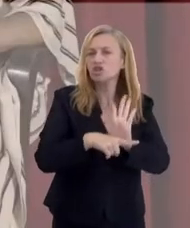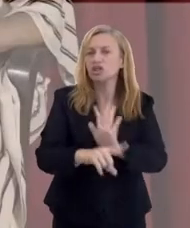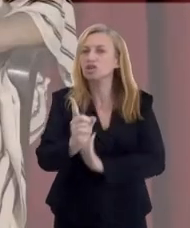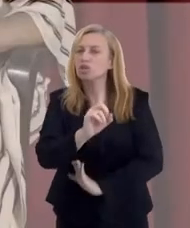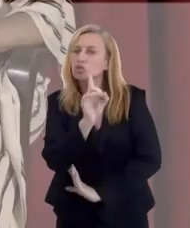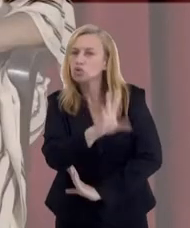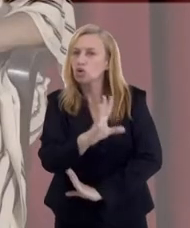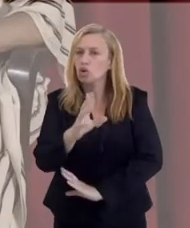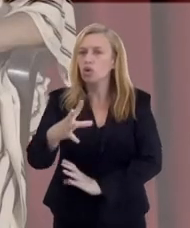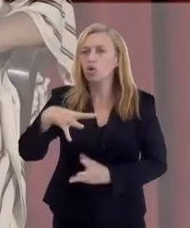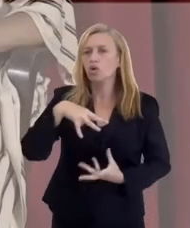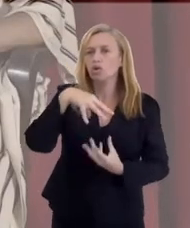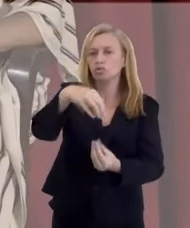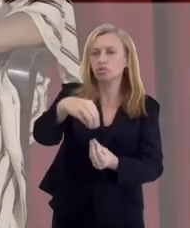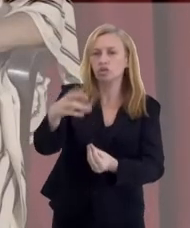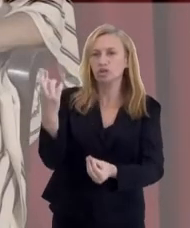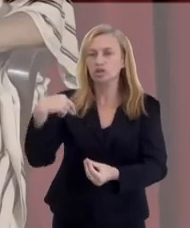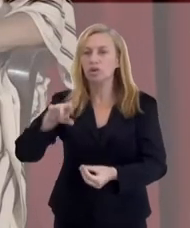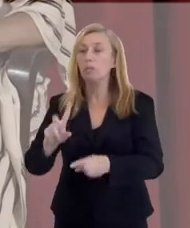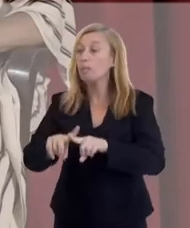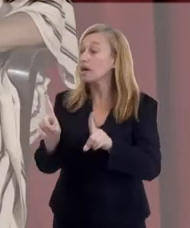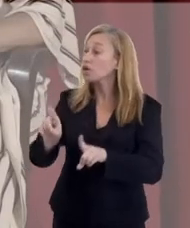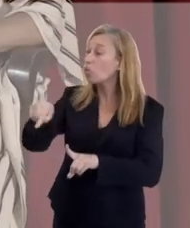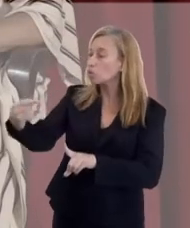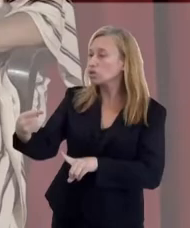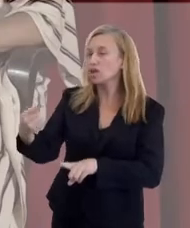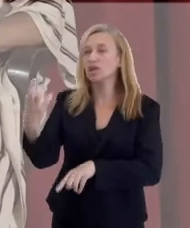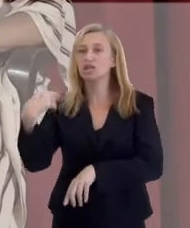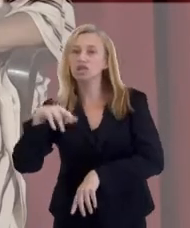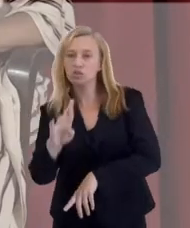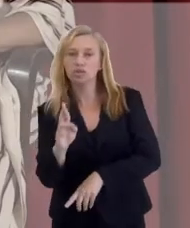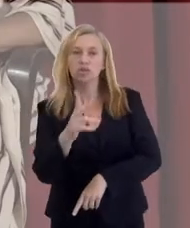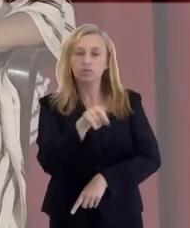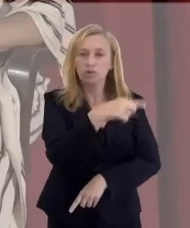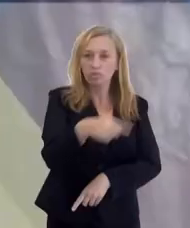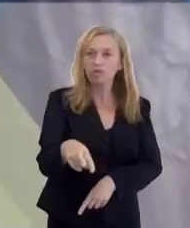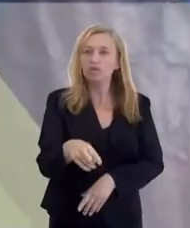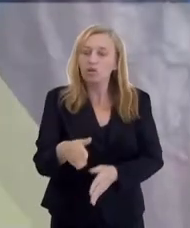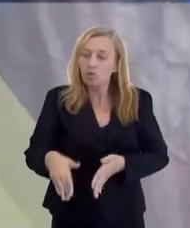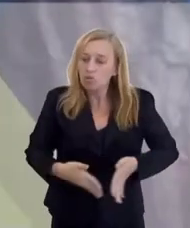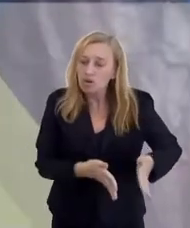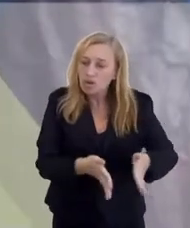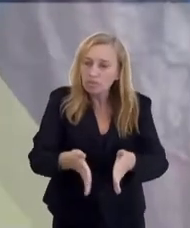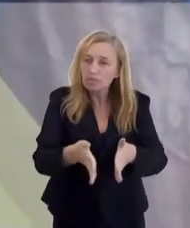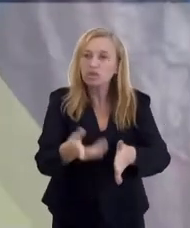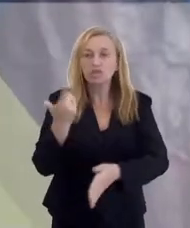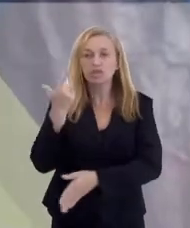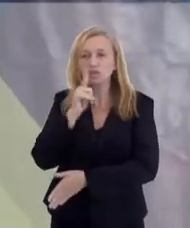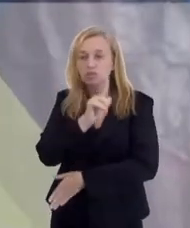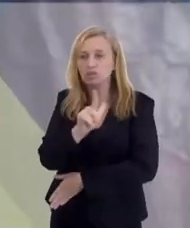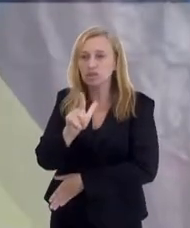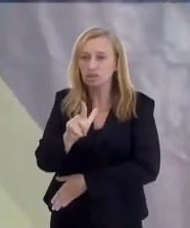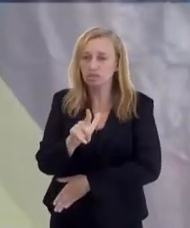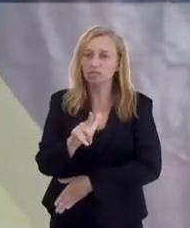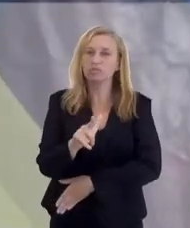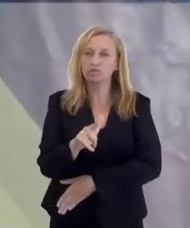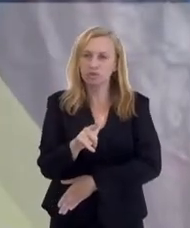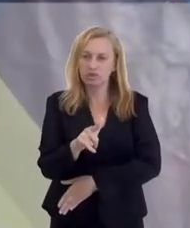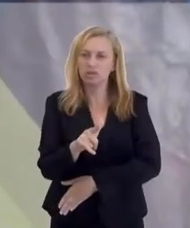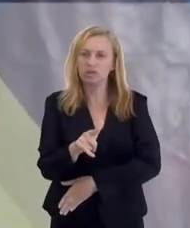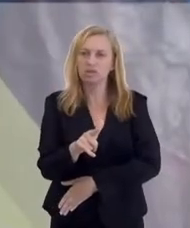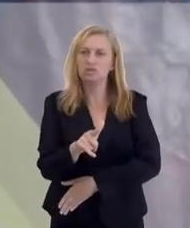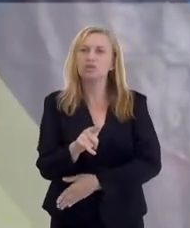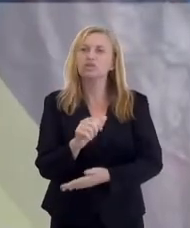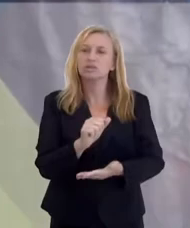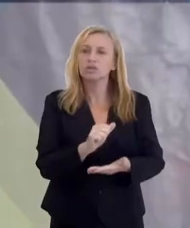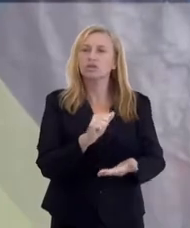não só o Espiritismo, como as outras religiões que eram proibidas. Então, aí foi um caminho que nós conseguimos abrir